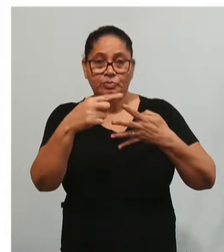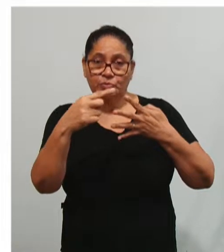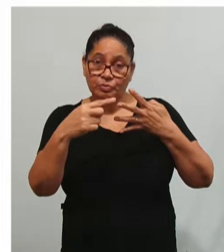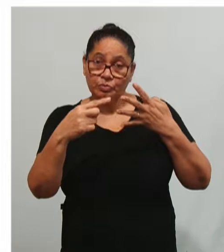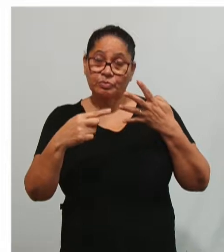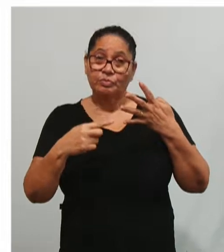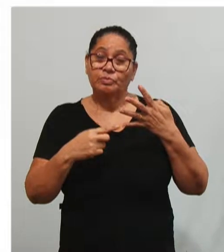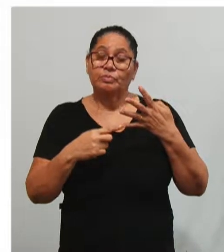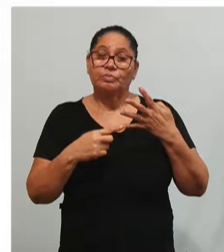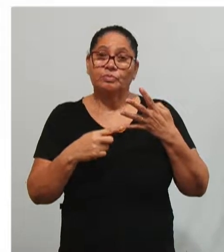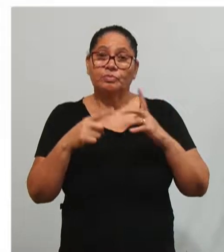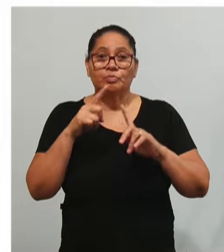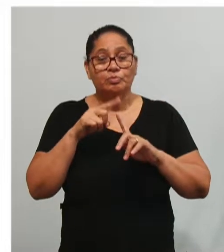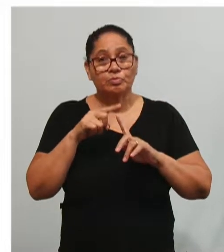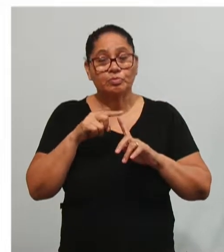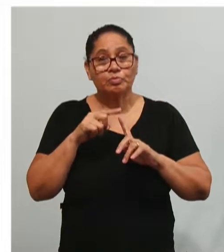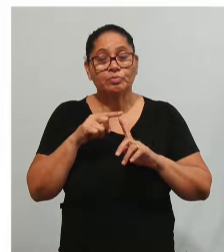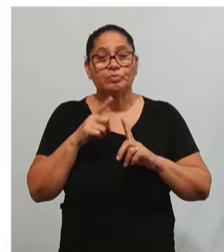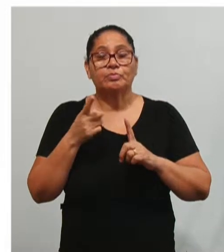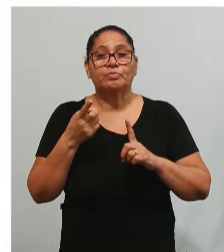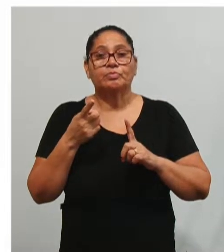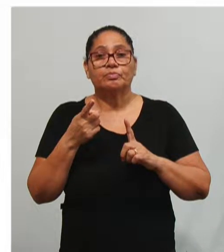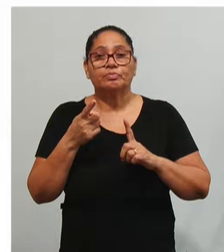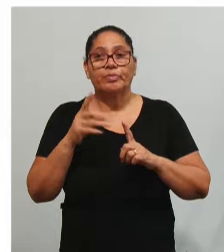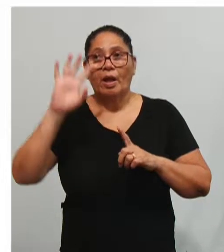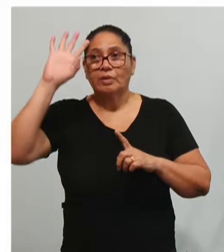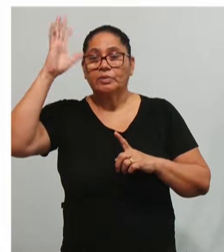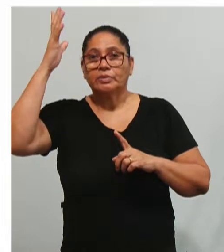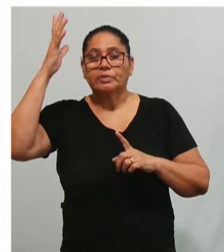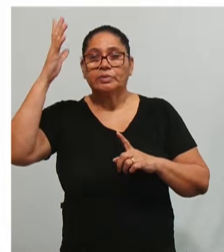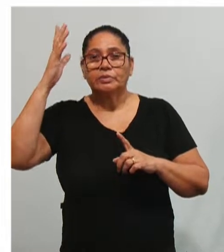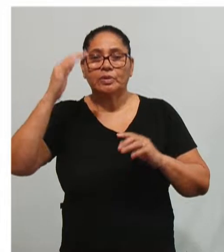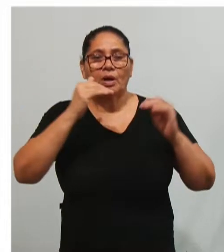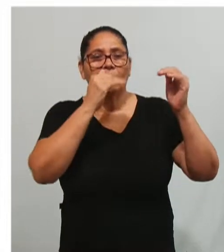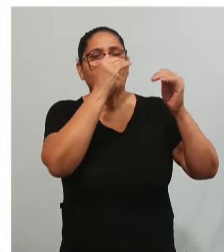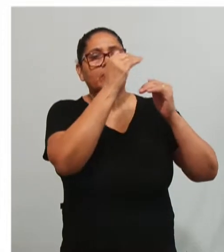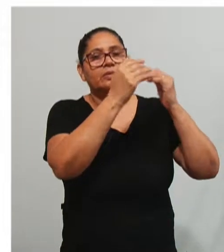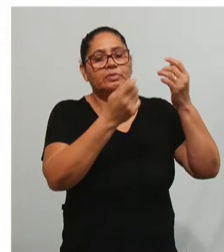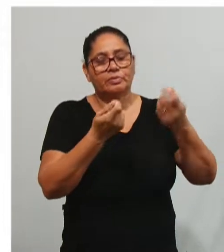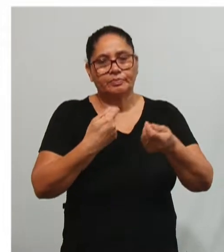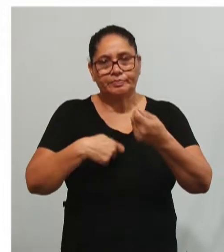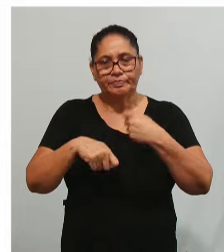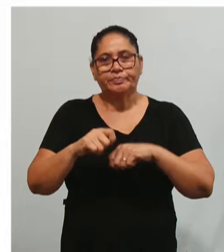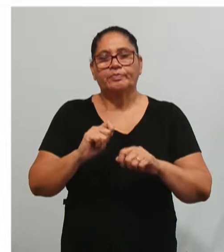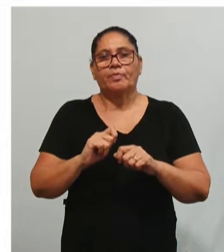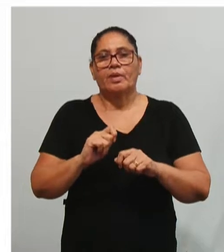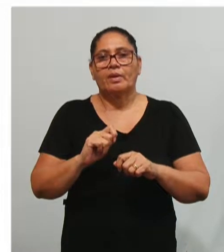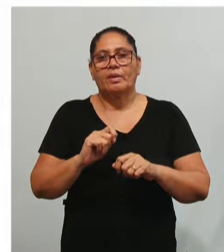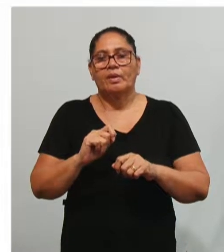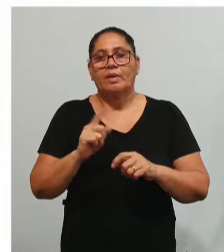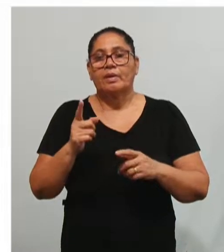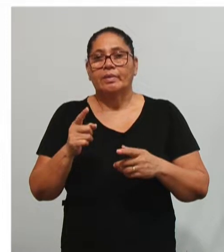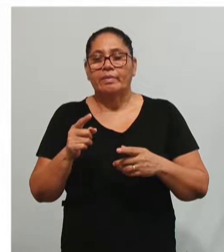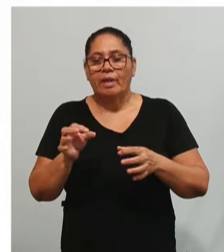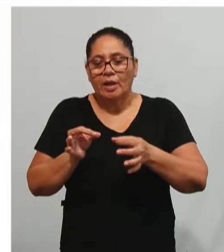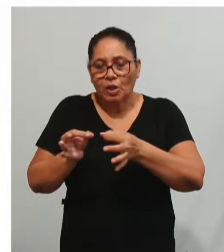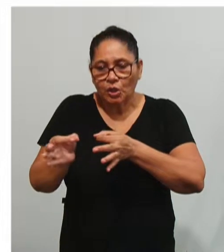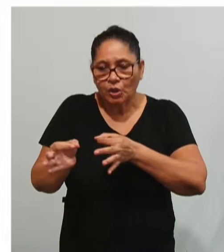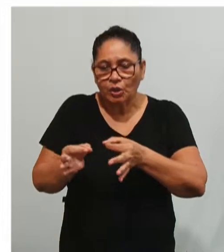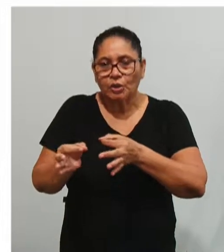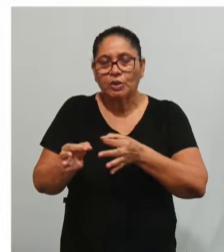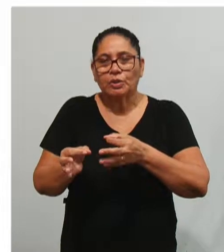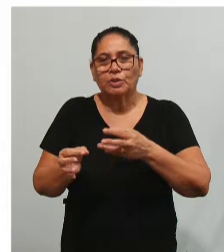pontuais dessa, né, de decisões durante esses processos administrativos, sendo ele planejamento,